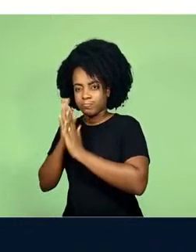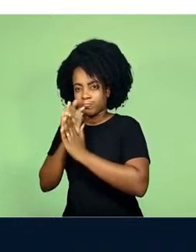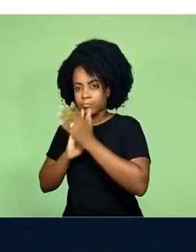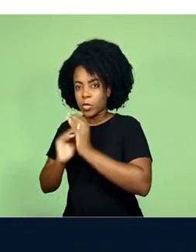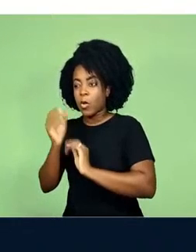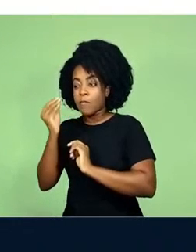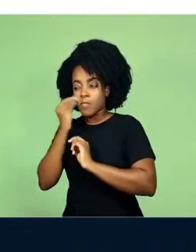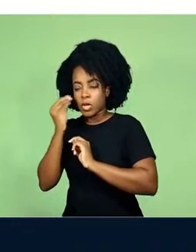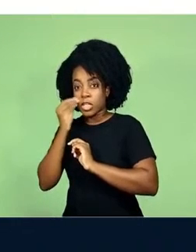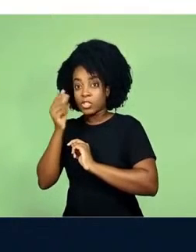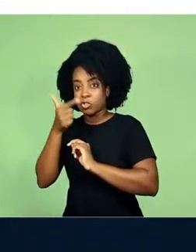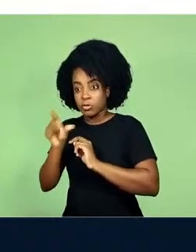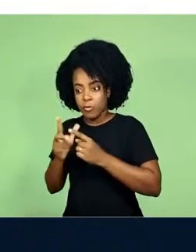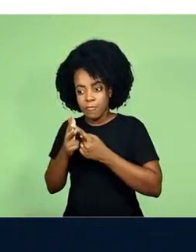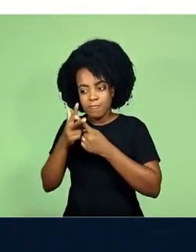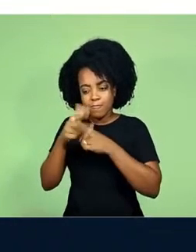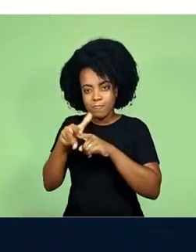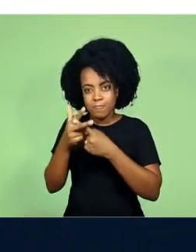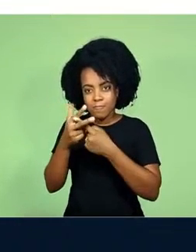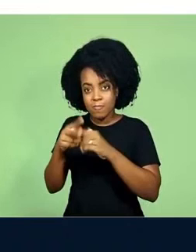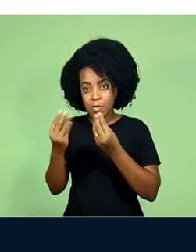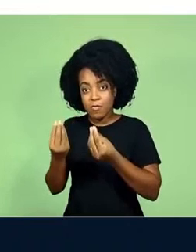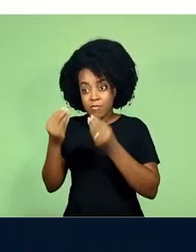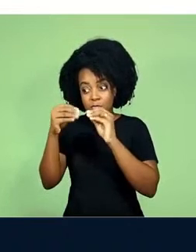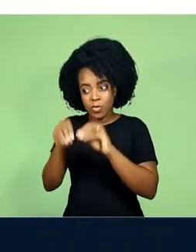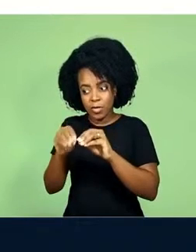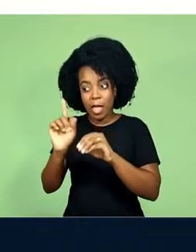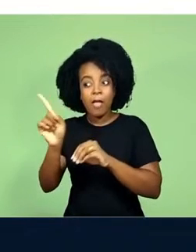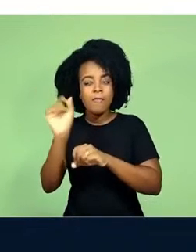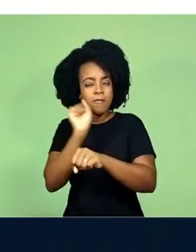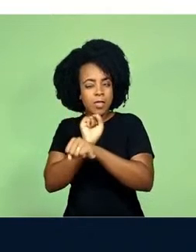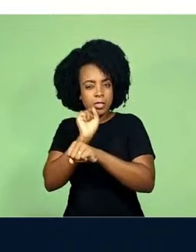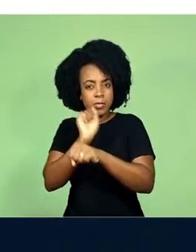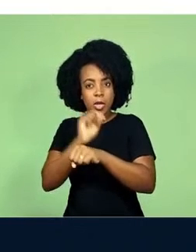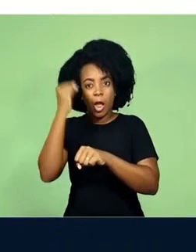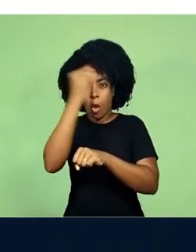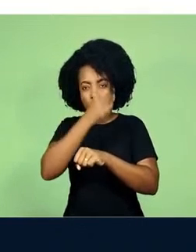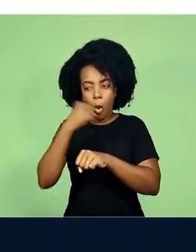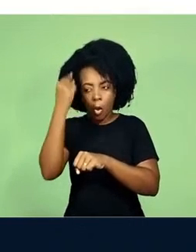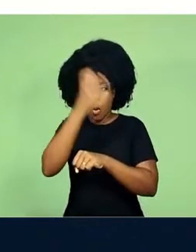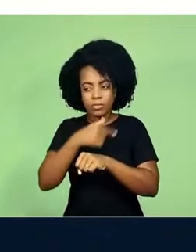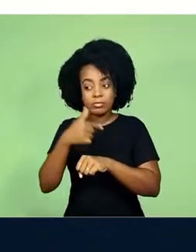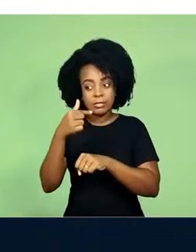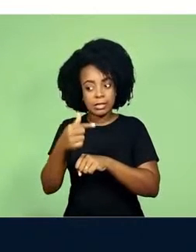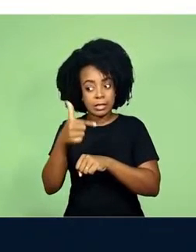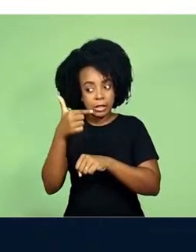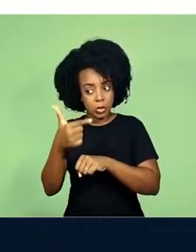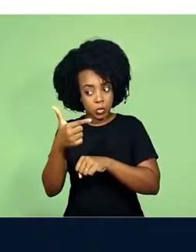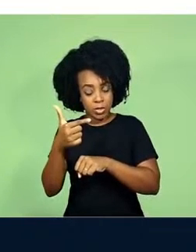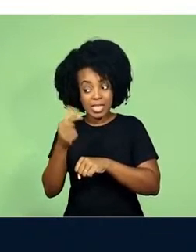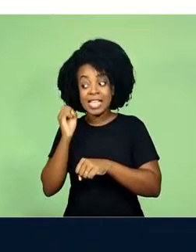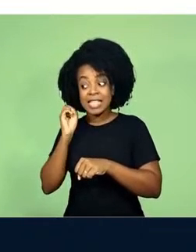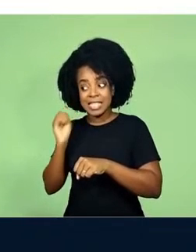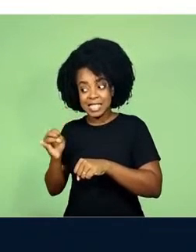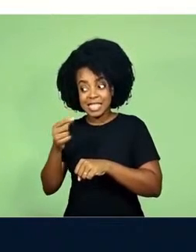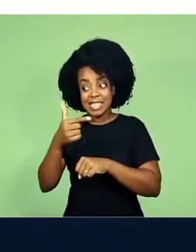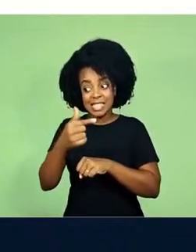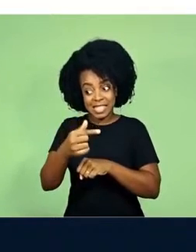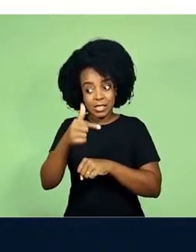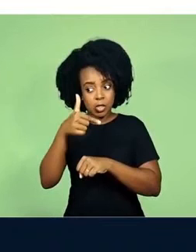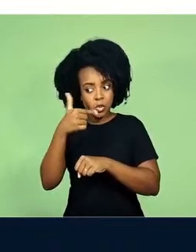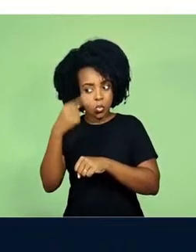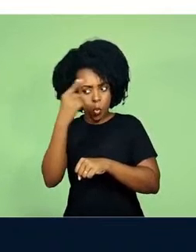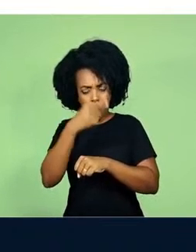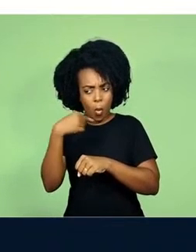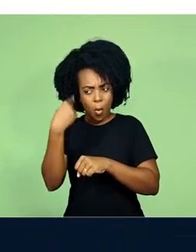original para o seu lugar e ver se dentro de 72 horas ela irá falhar. A